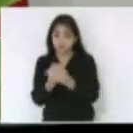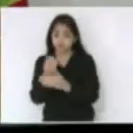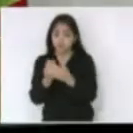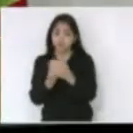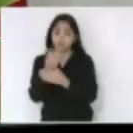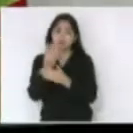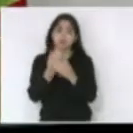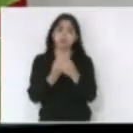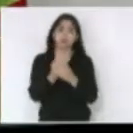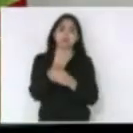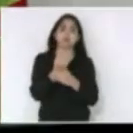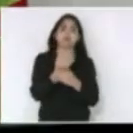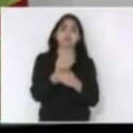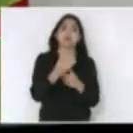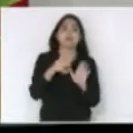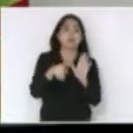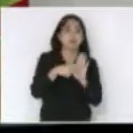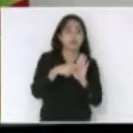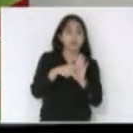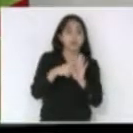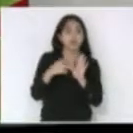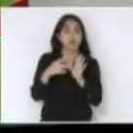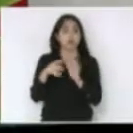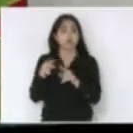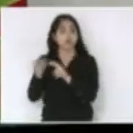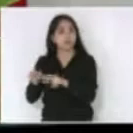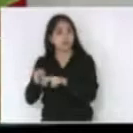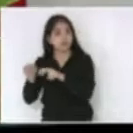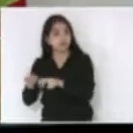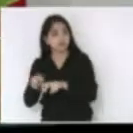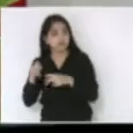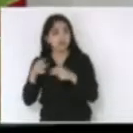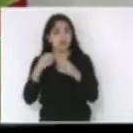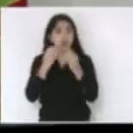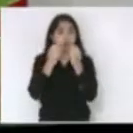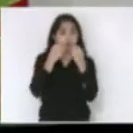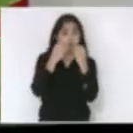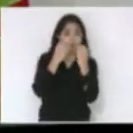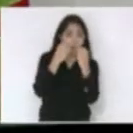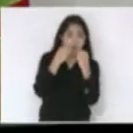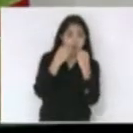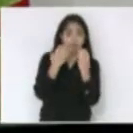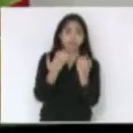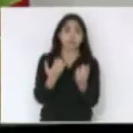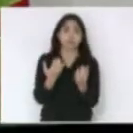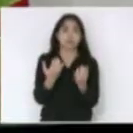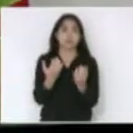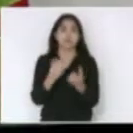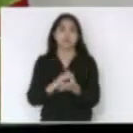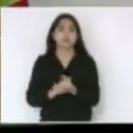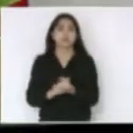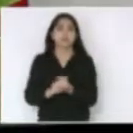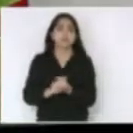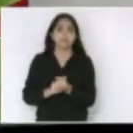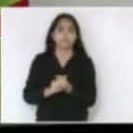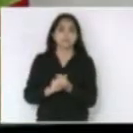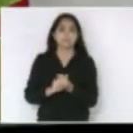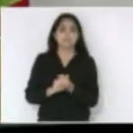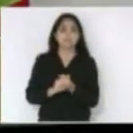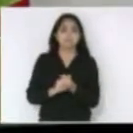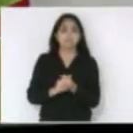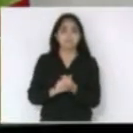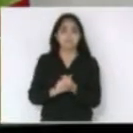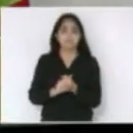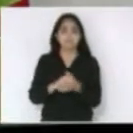sementes produzidas pelos próprios agricultores como é o caso do milho que vem inclusive da tradição indígena